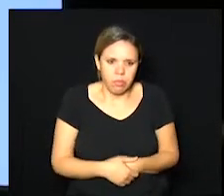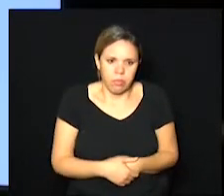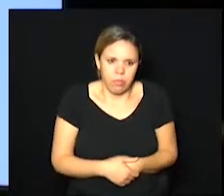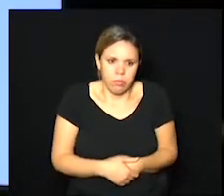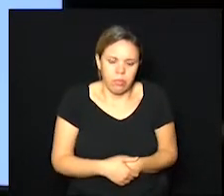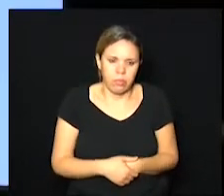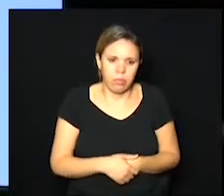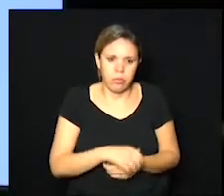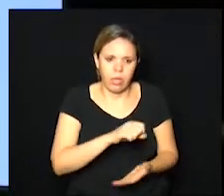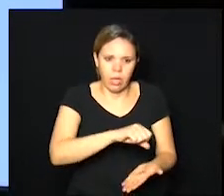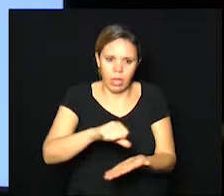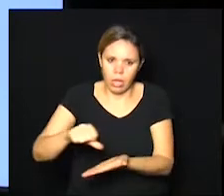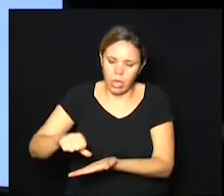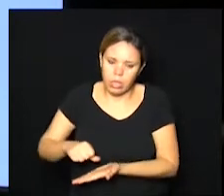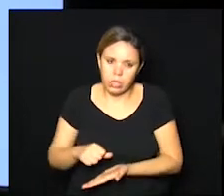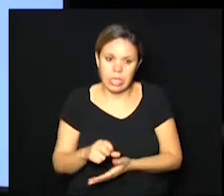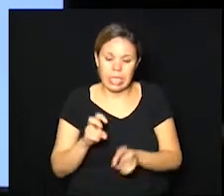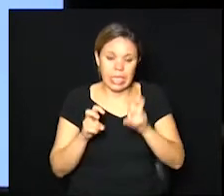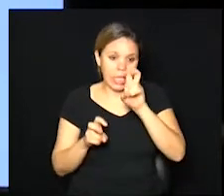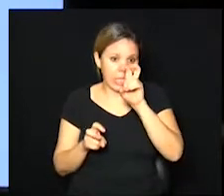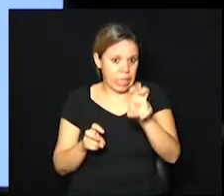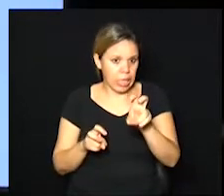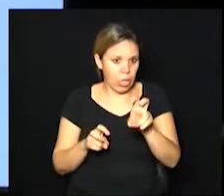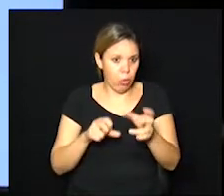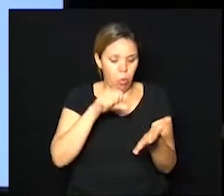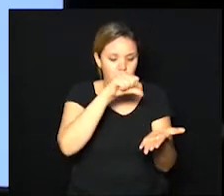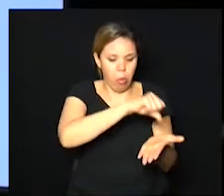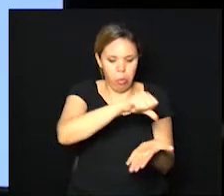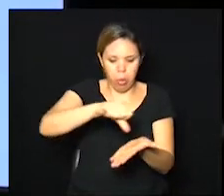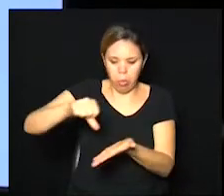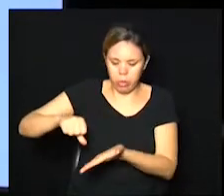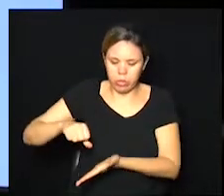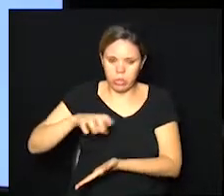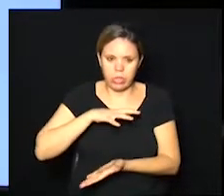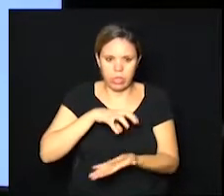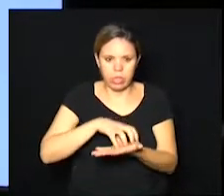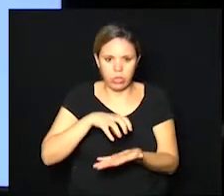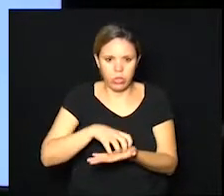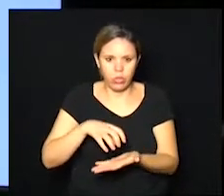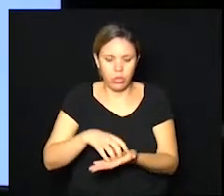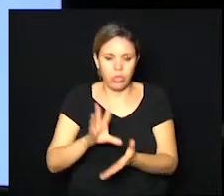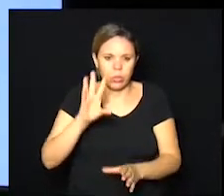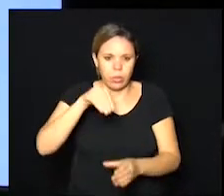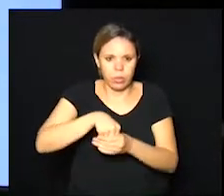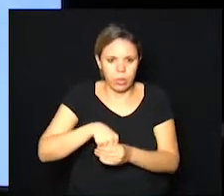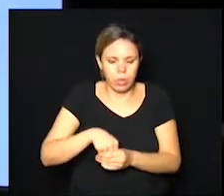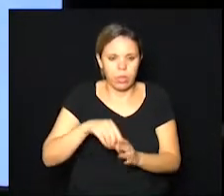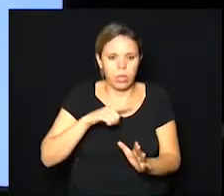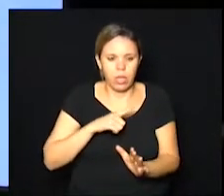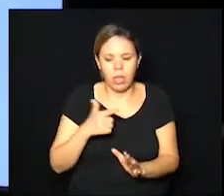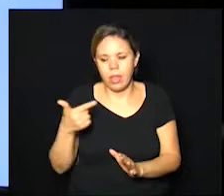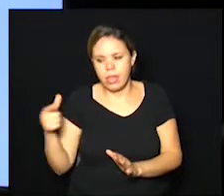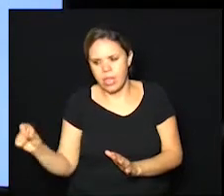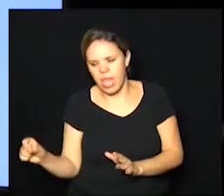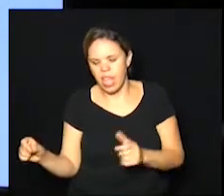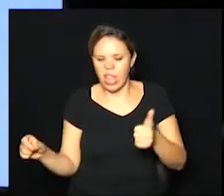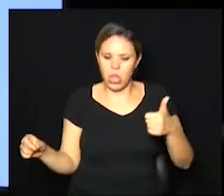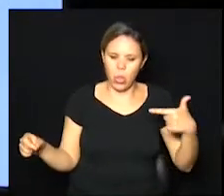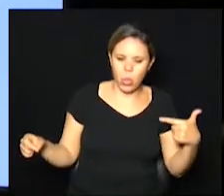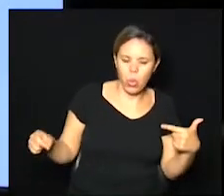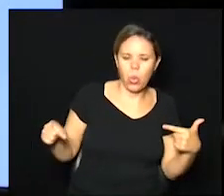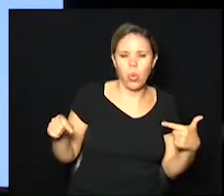distrito de saúde, nós temos cinco distritos de saúde, dentro dos distritos de saúde nós temos entre 10 e 12